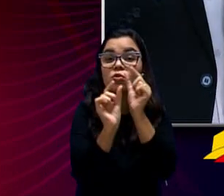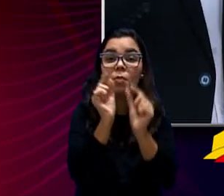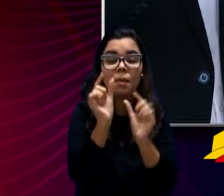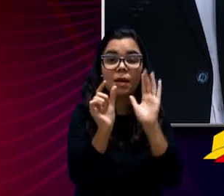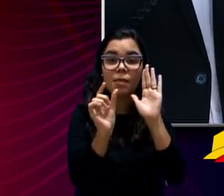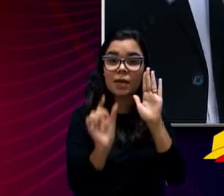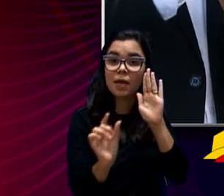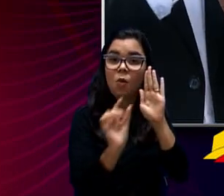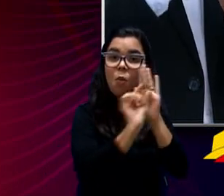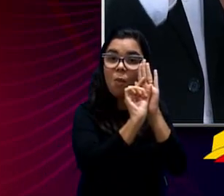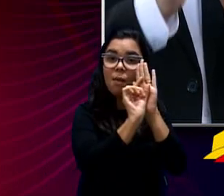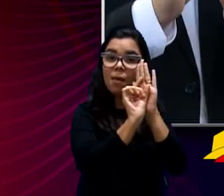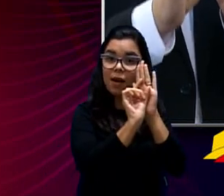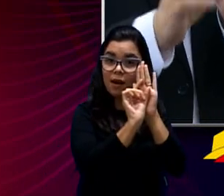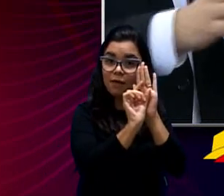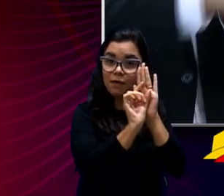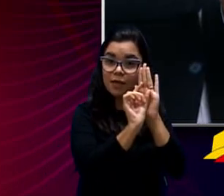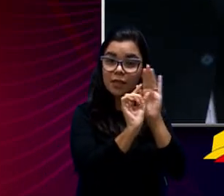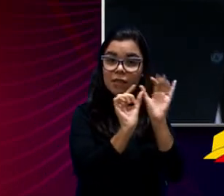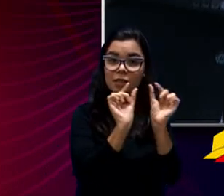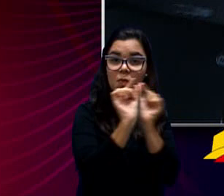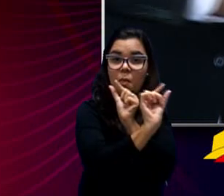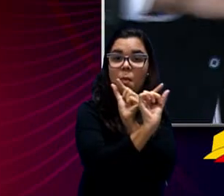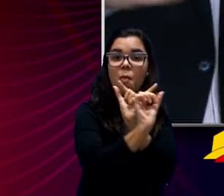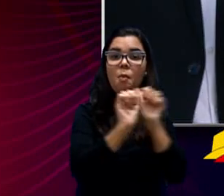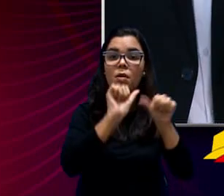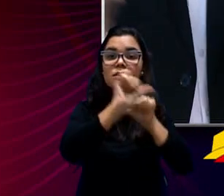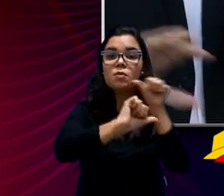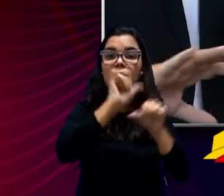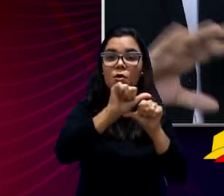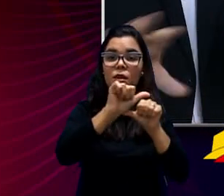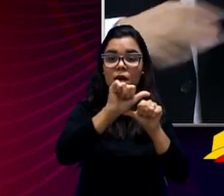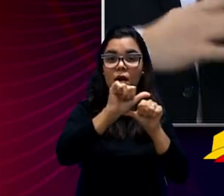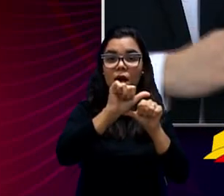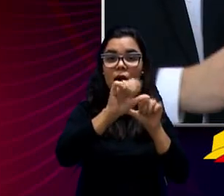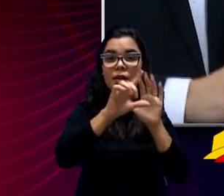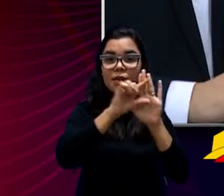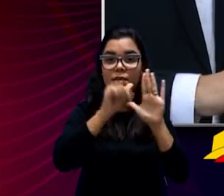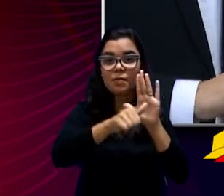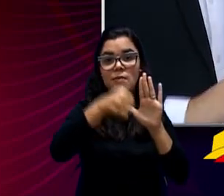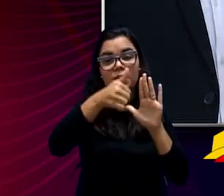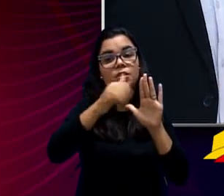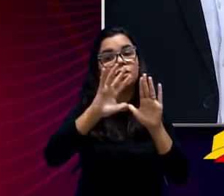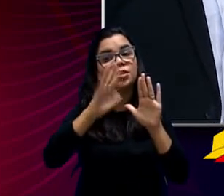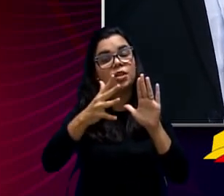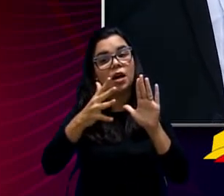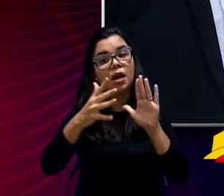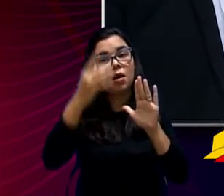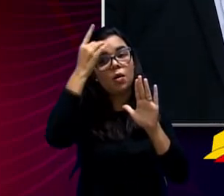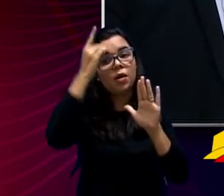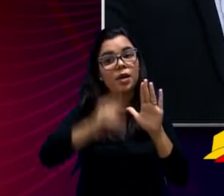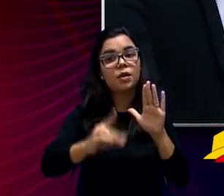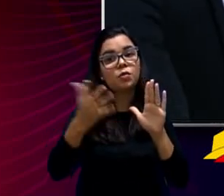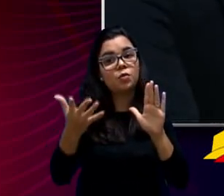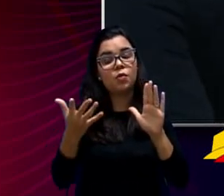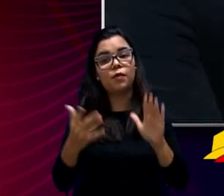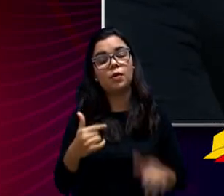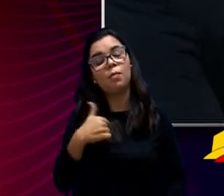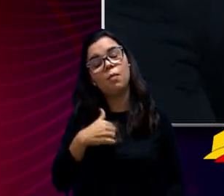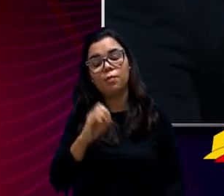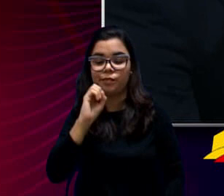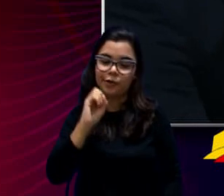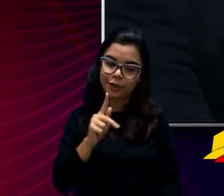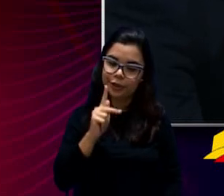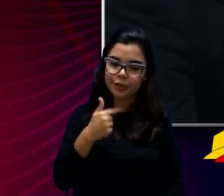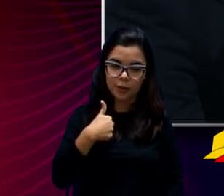uma palavrinha nesse primeiro artigo, eu acho que já mataria qualquer tipo de dúvida. Bom, eu vou analisar